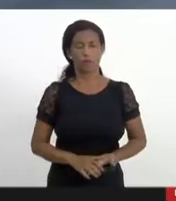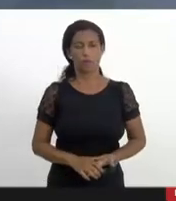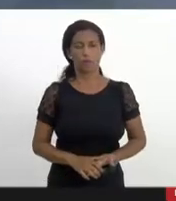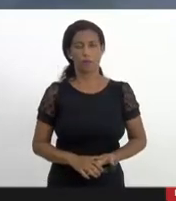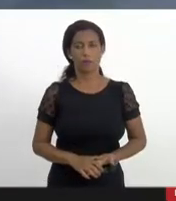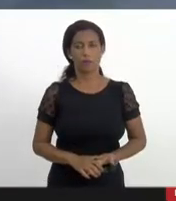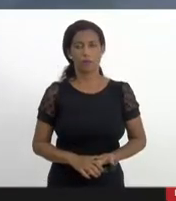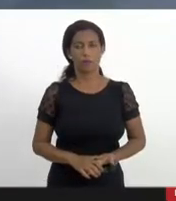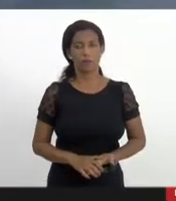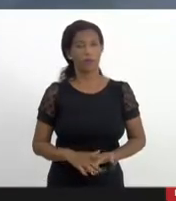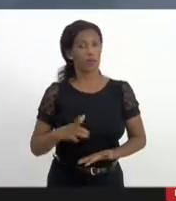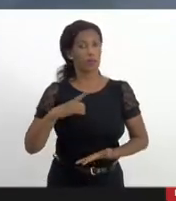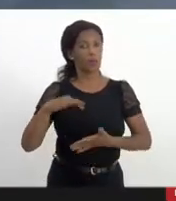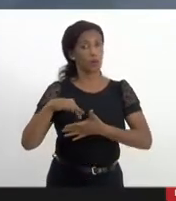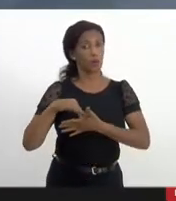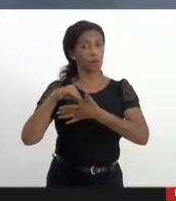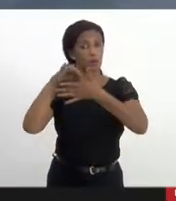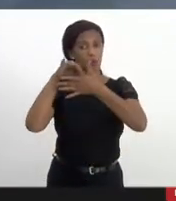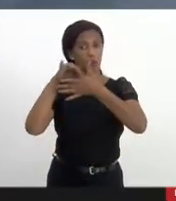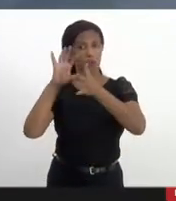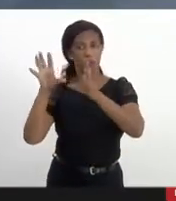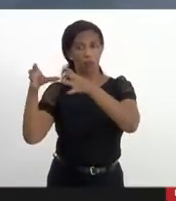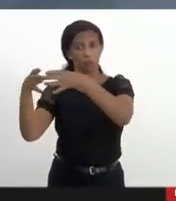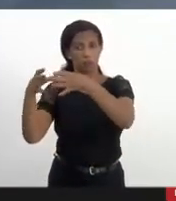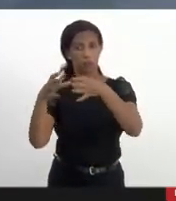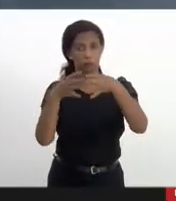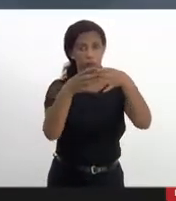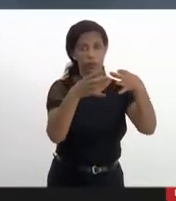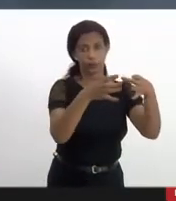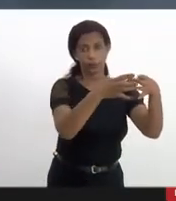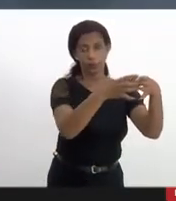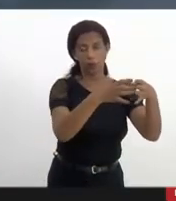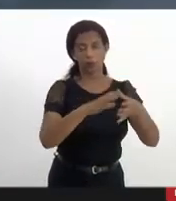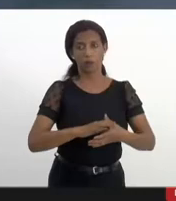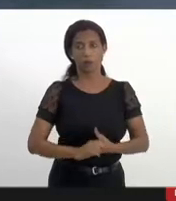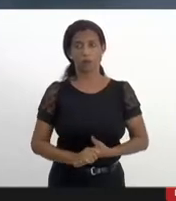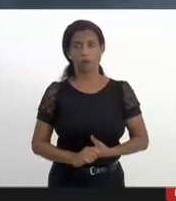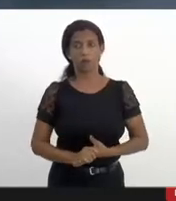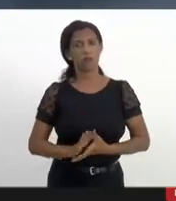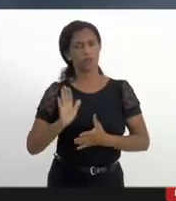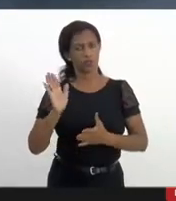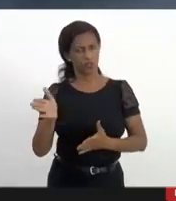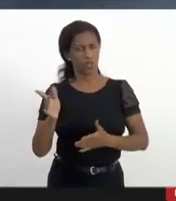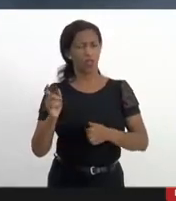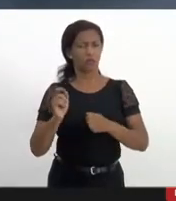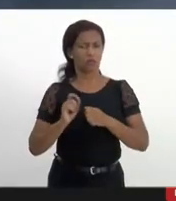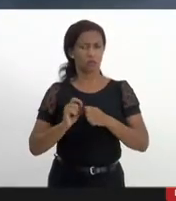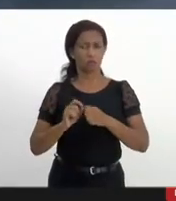representantes das corporações, da qual faremos